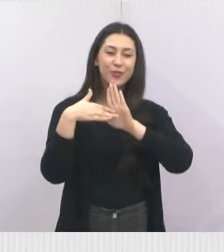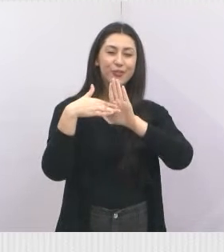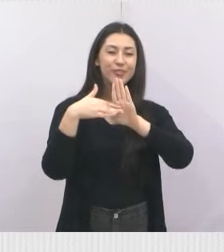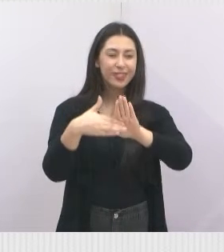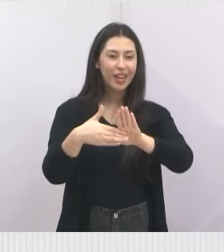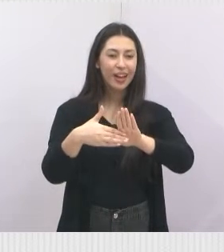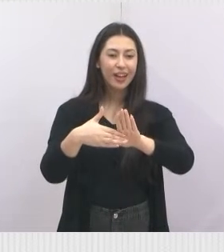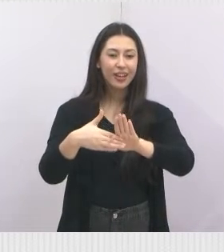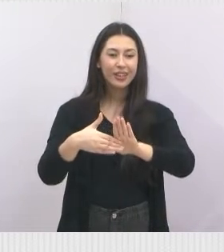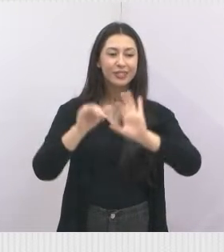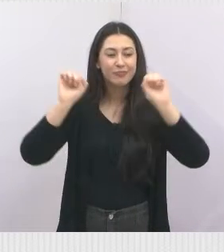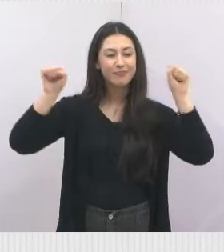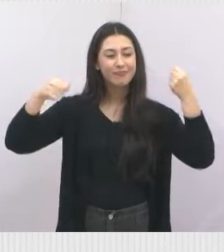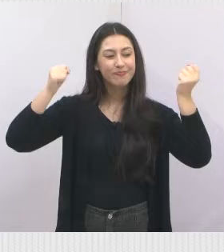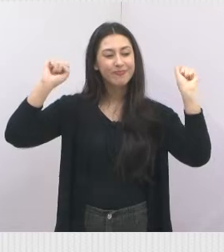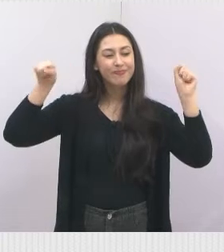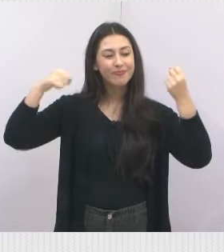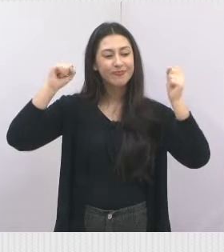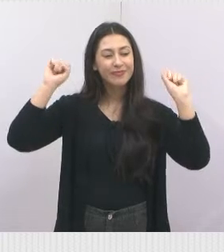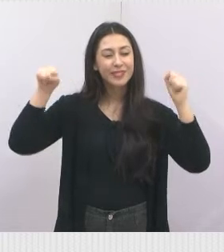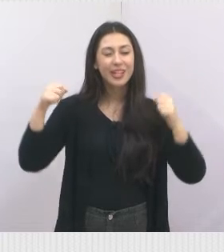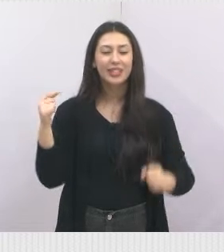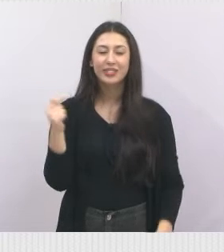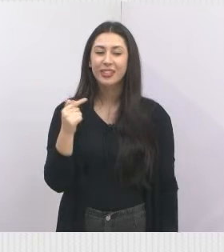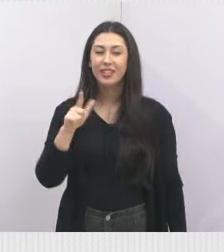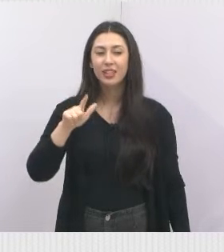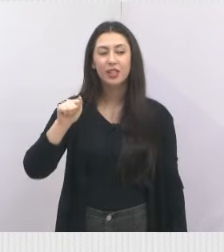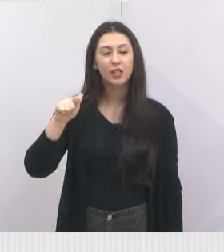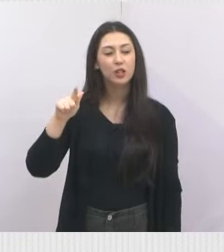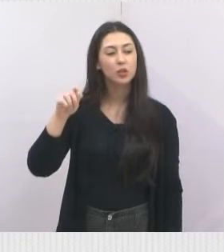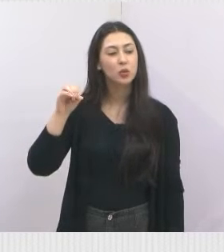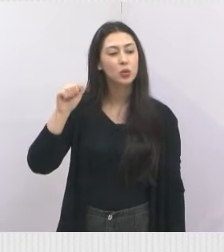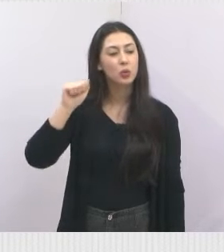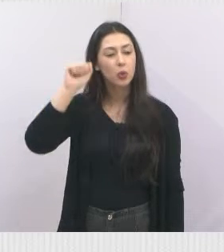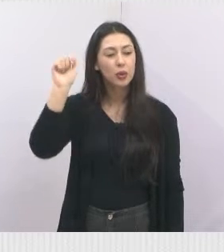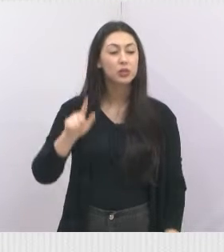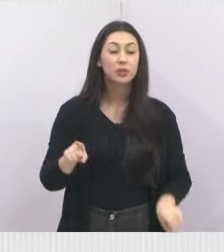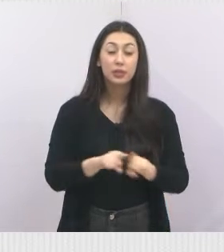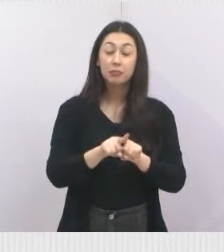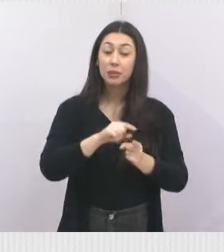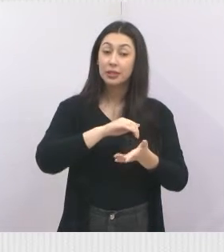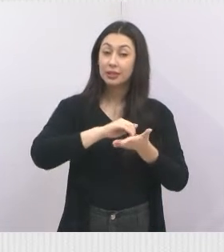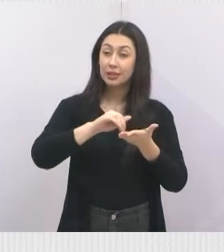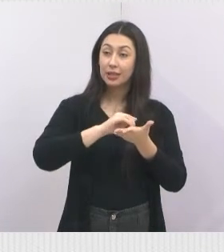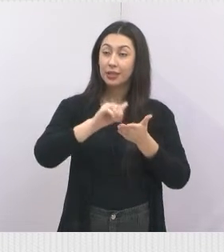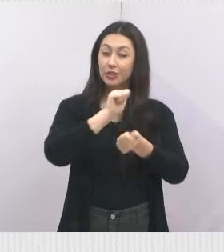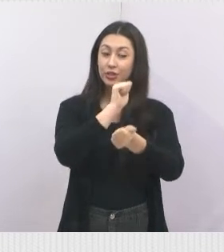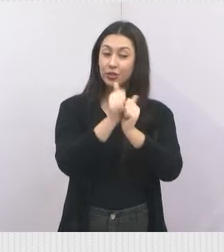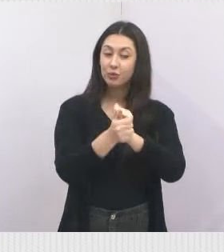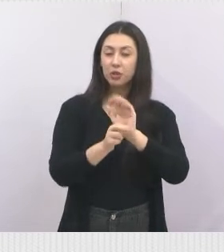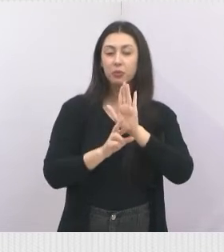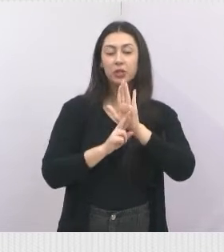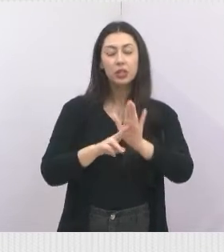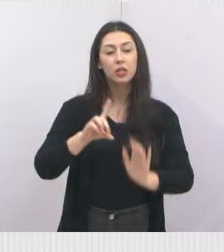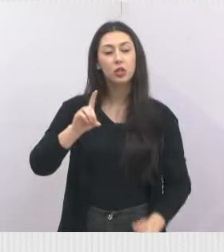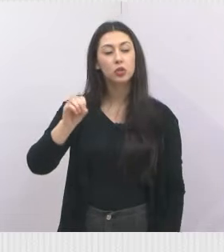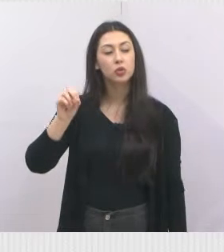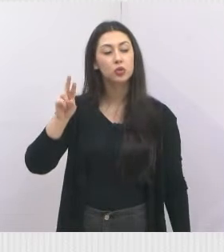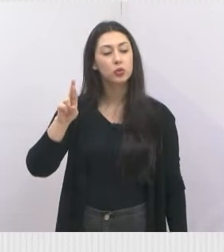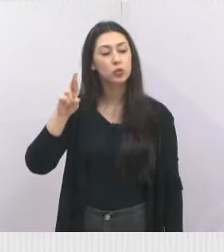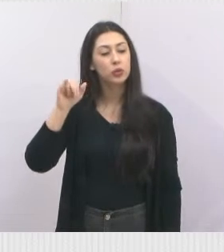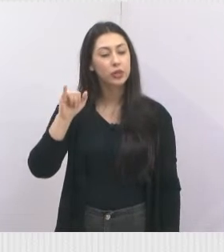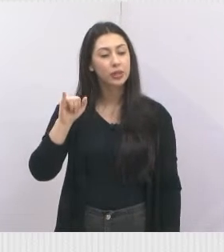essa ginástica lá no Lago Azul. E também a Secretaria de Esportes, na pessoa do Dori, por ter